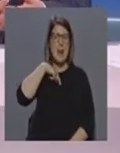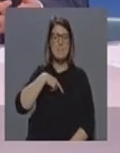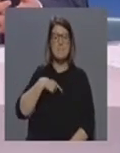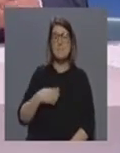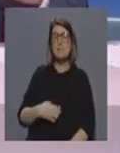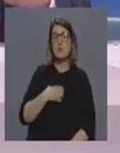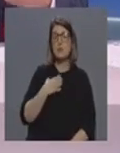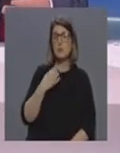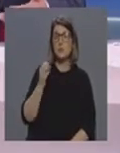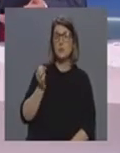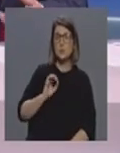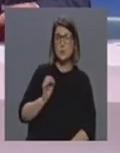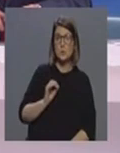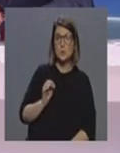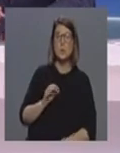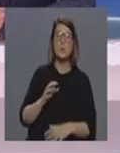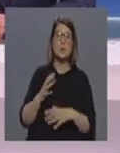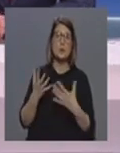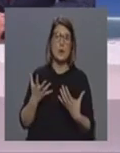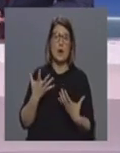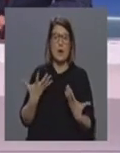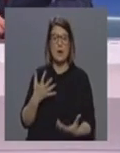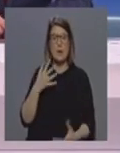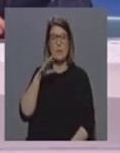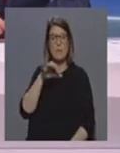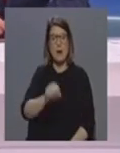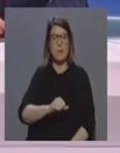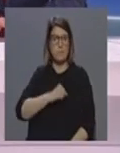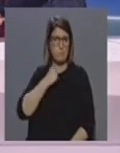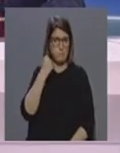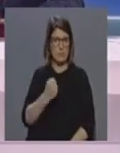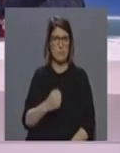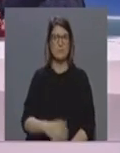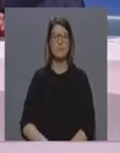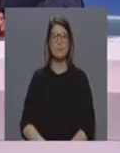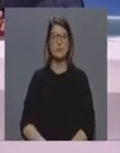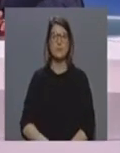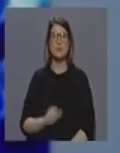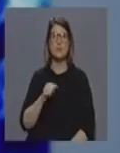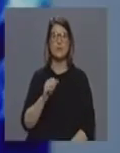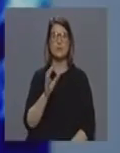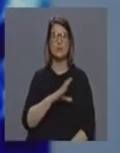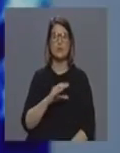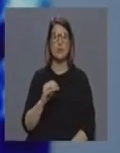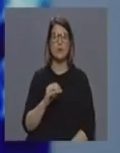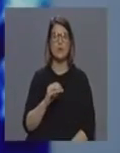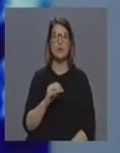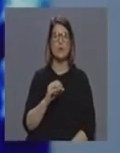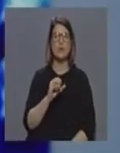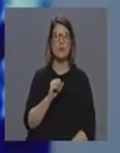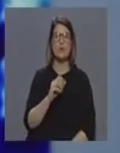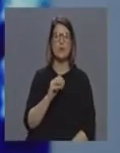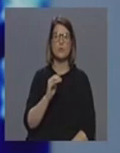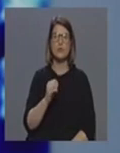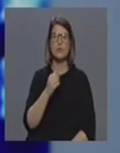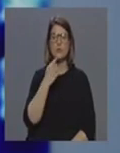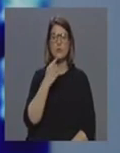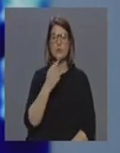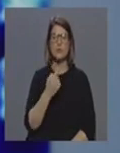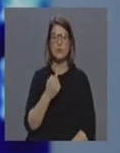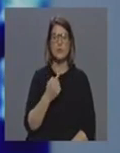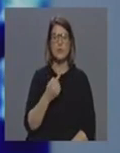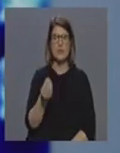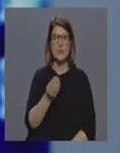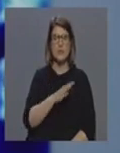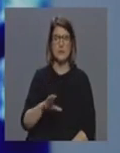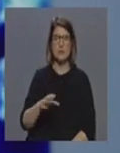e que, por isso, não é possível detectar nesta fase. Sim, aquilo que referia há pouco, o João, quando estava a dizer que, entretanto, os sinais e sintomas, entretanto, não surgem nas carencias,